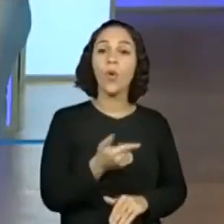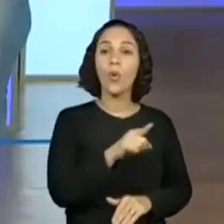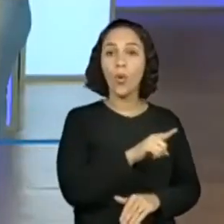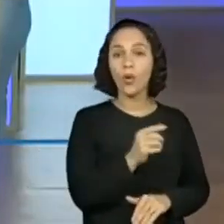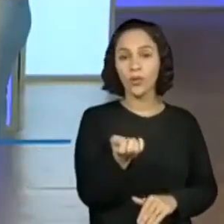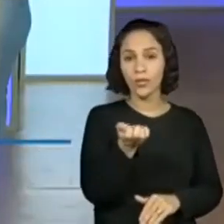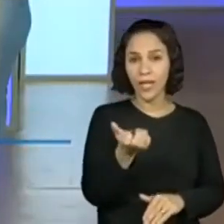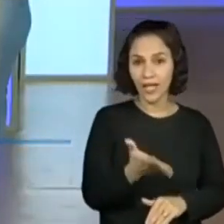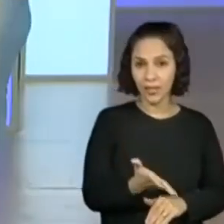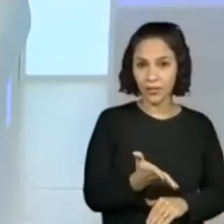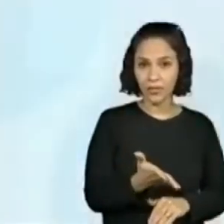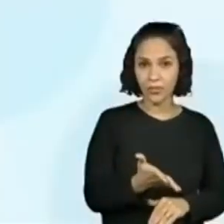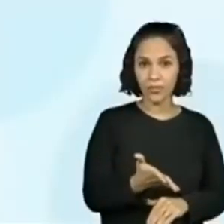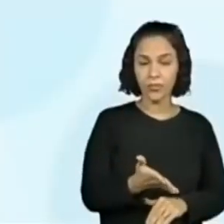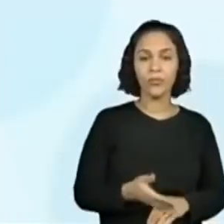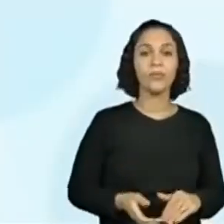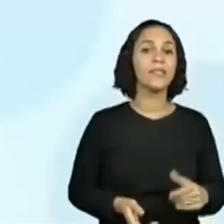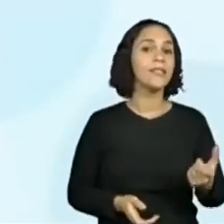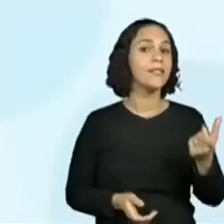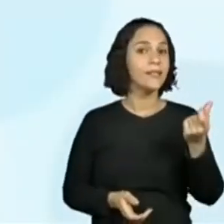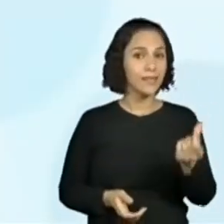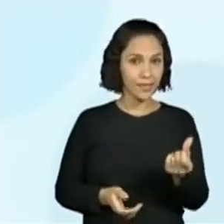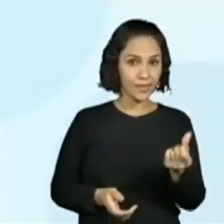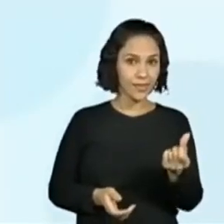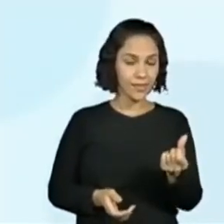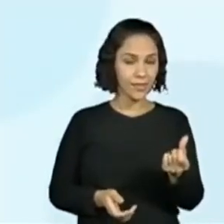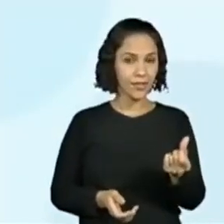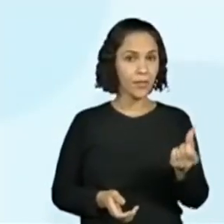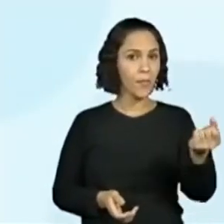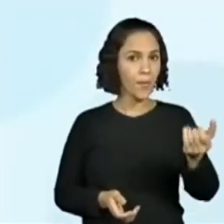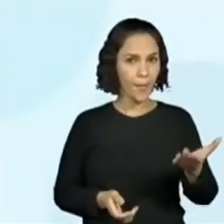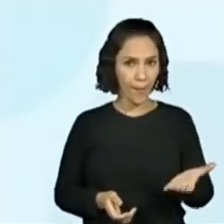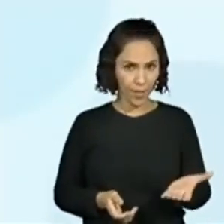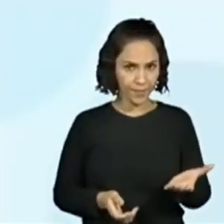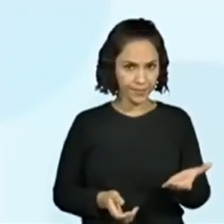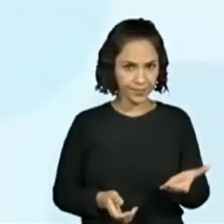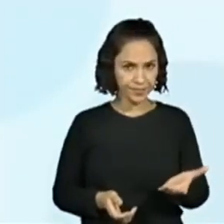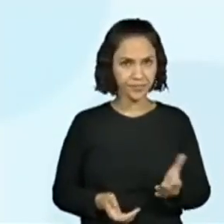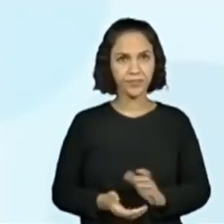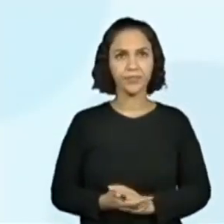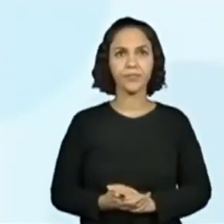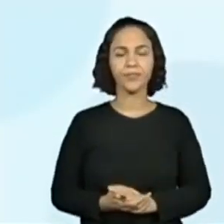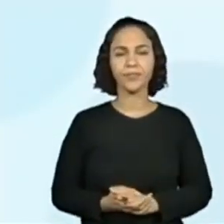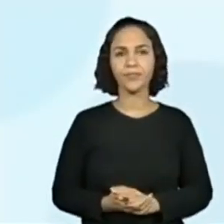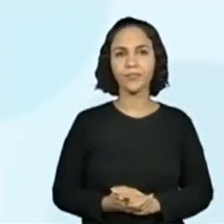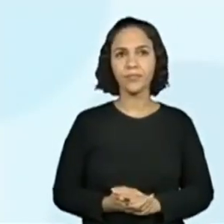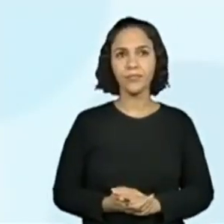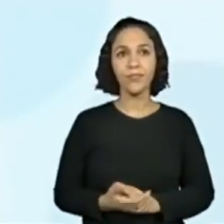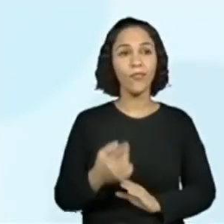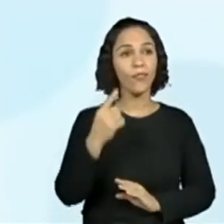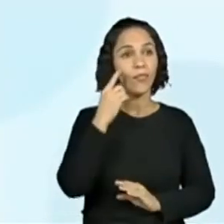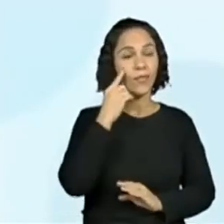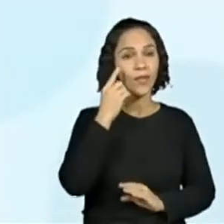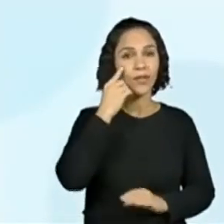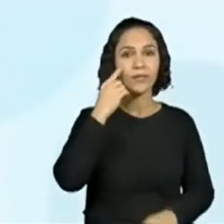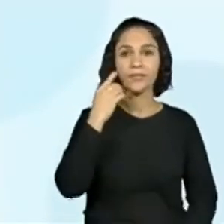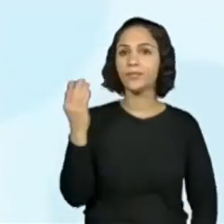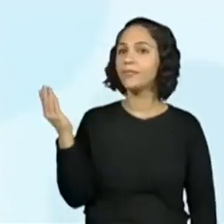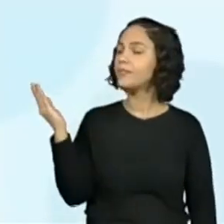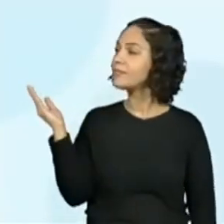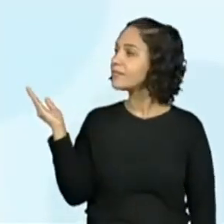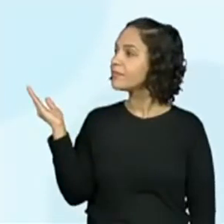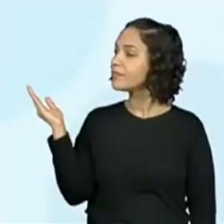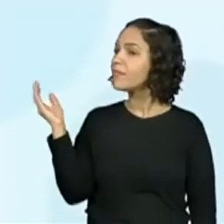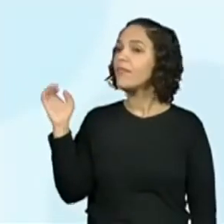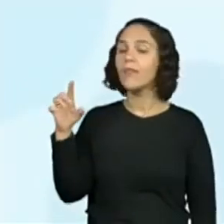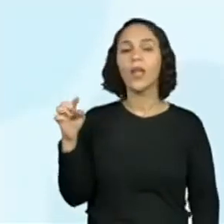Olha quantas possibilidades eu tenho em lançamento de dois dados. Essas aqui são todas as combinações